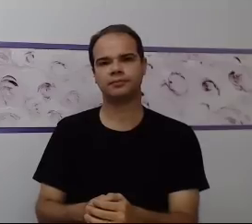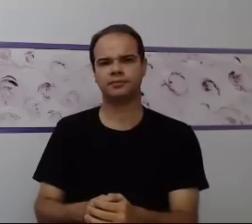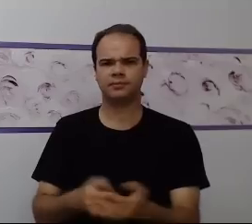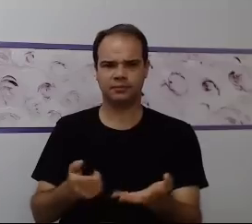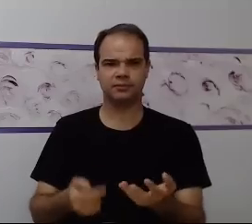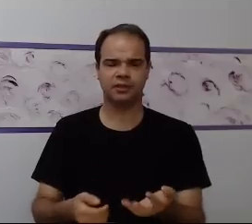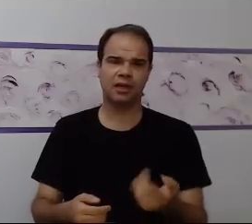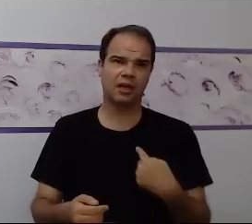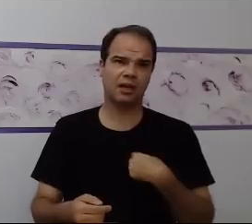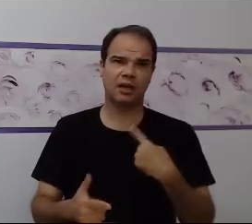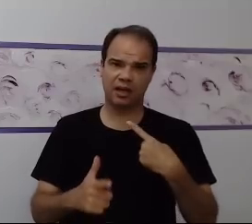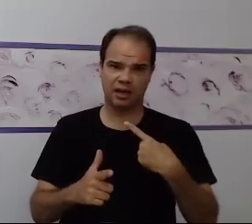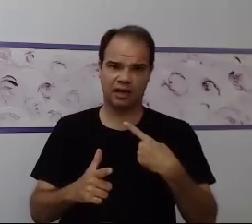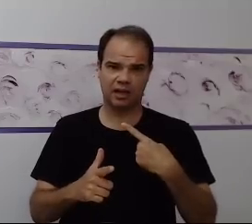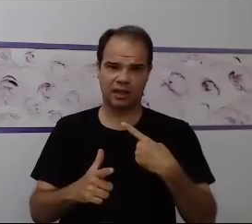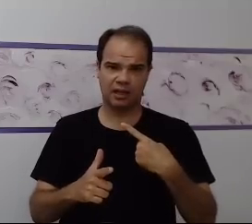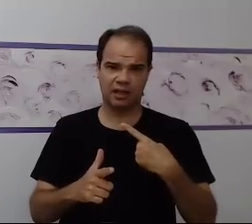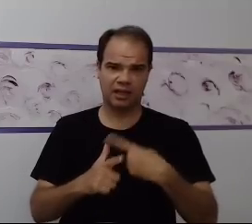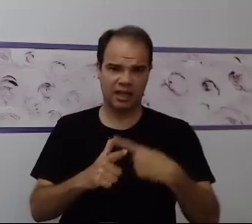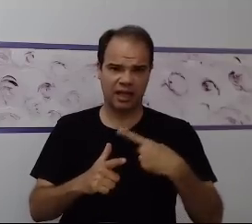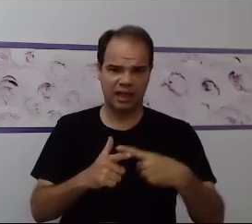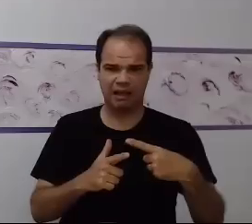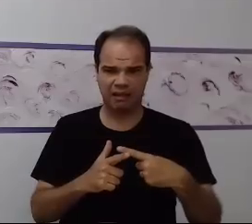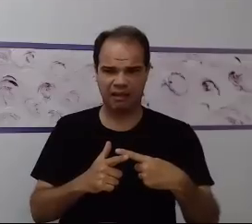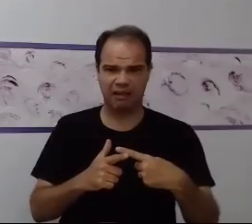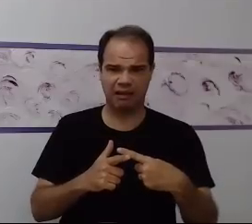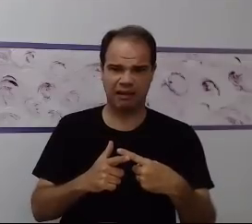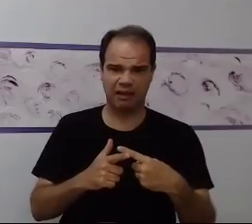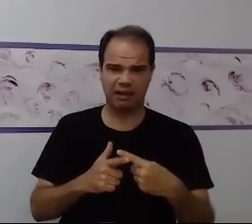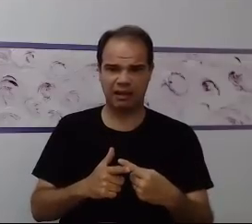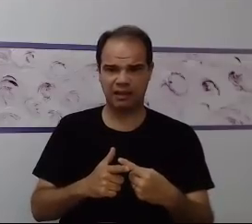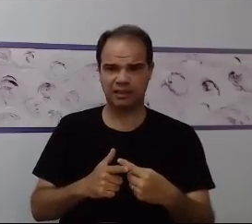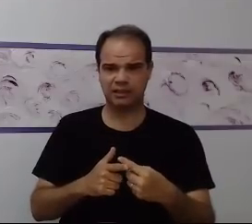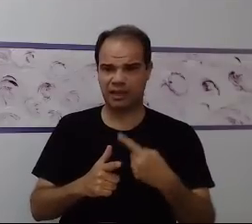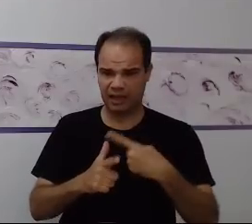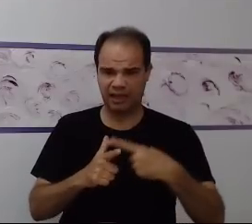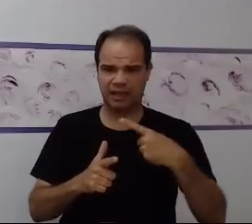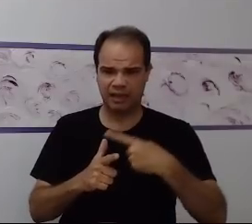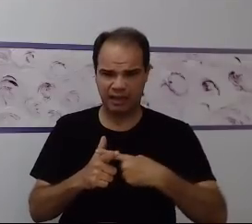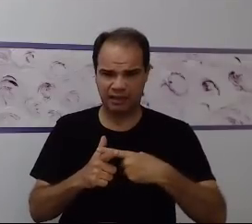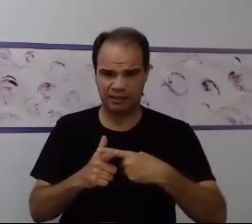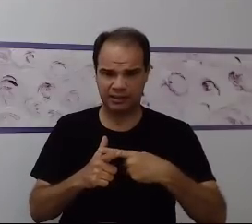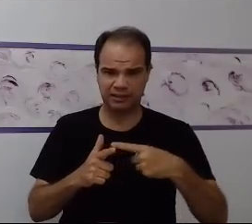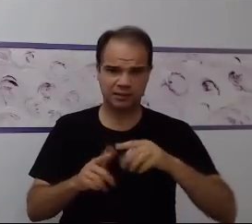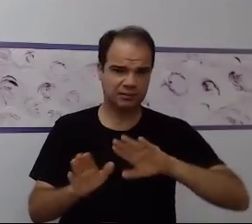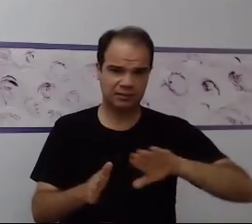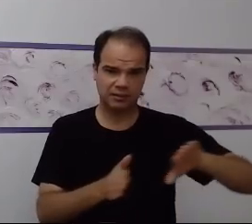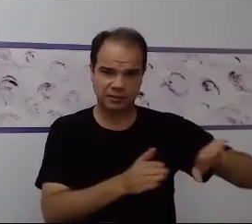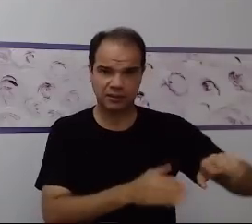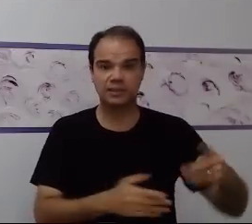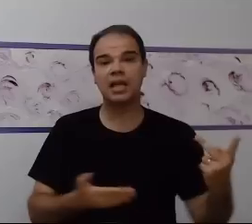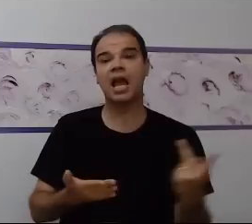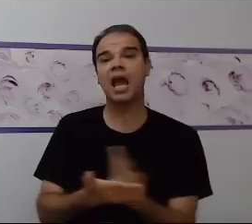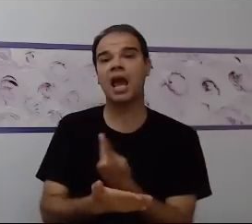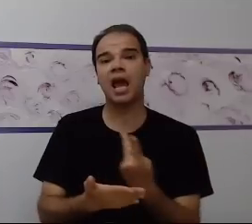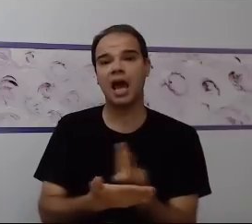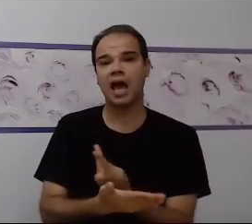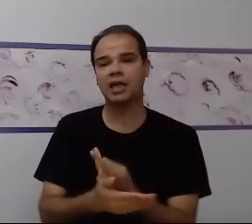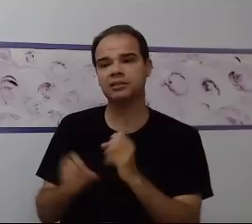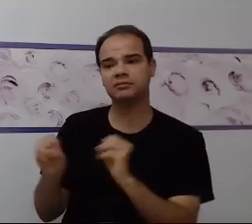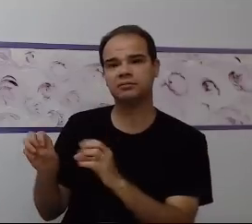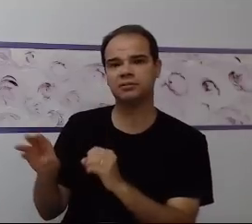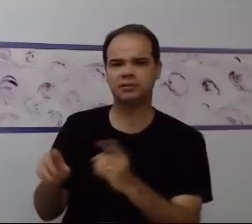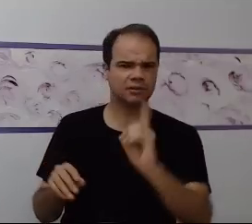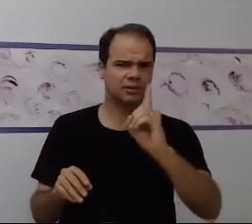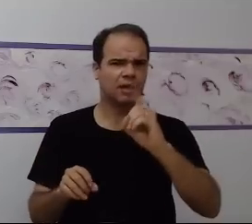errado trabalhar o estereótipo, mas antes eu preciso passar pelo real para essa criança generalizar a informação e aí sim